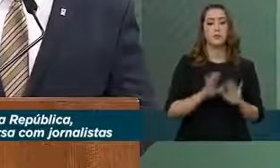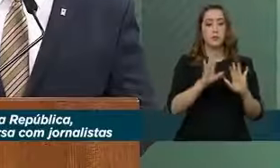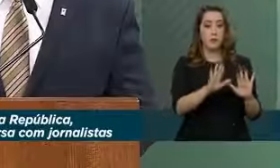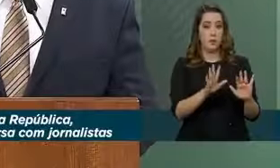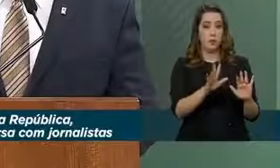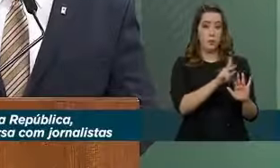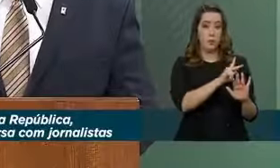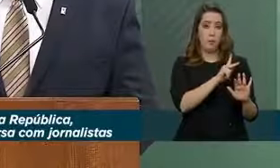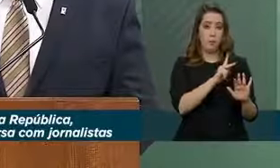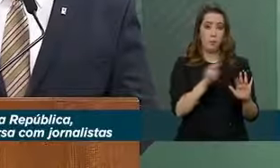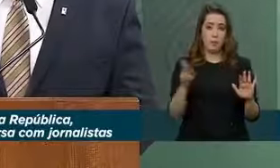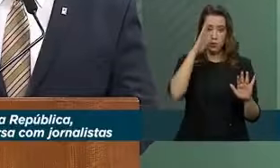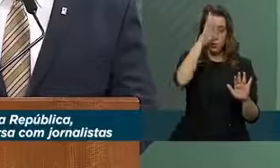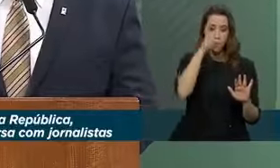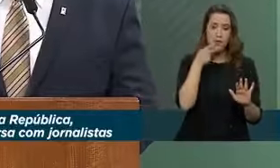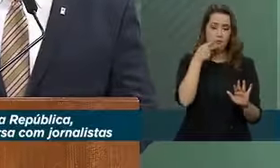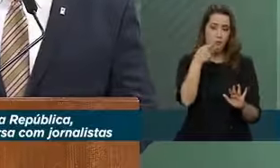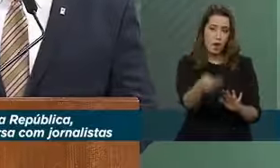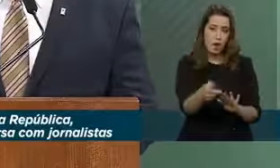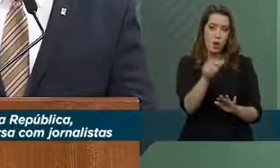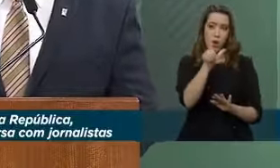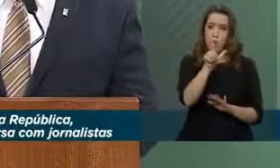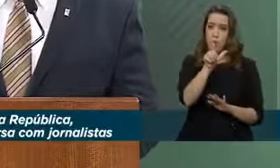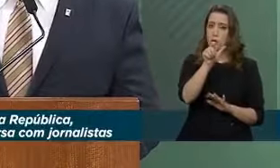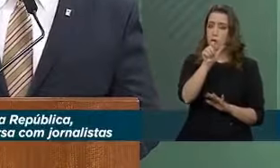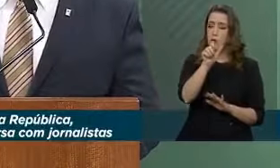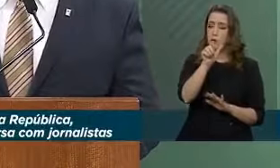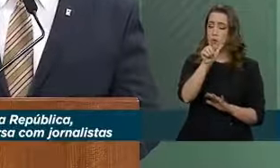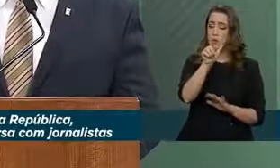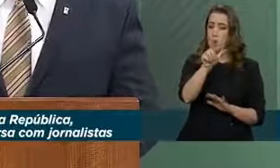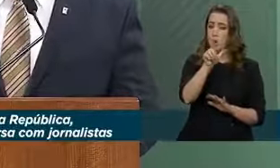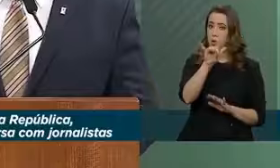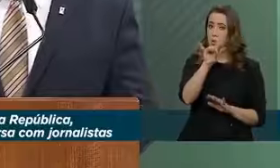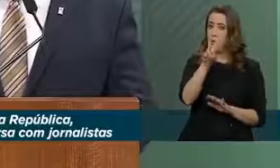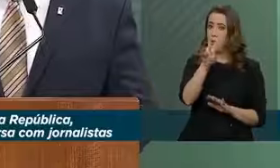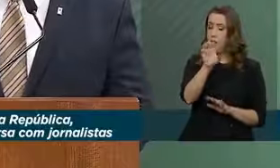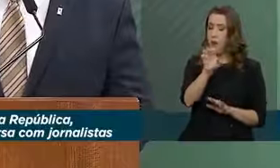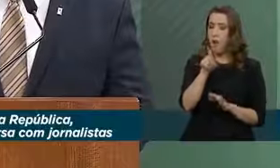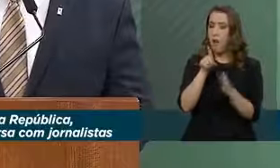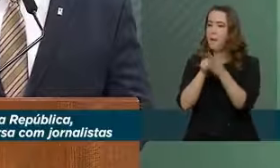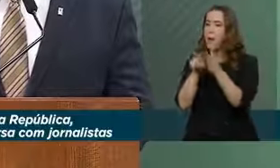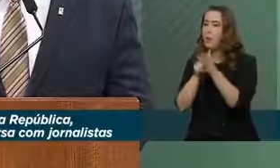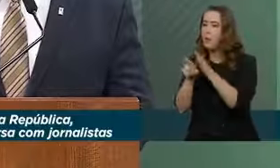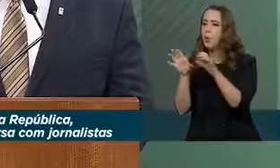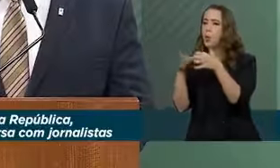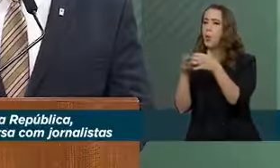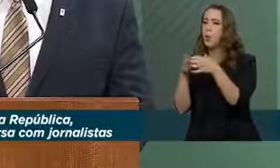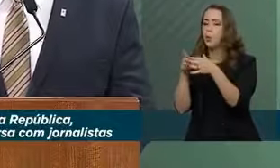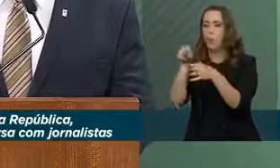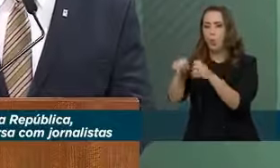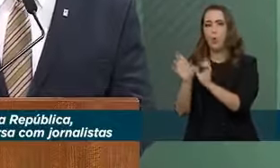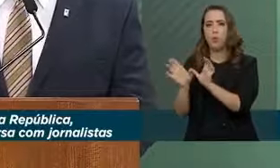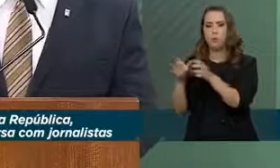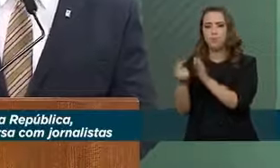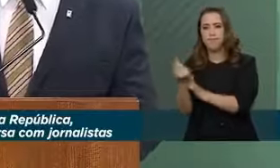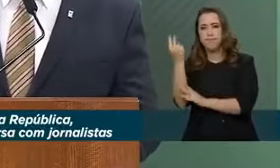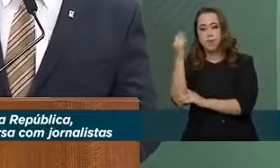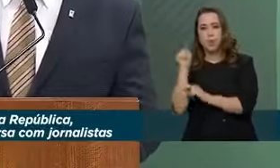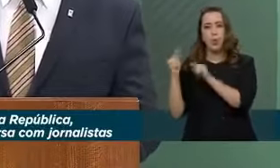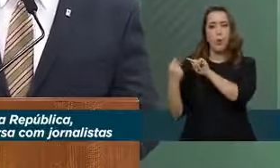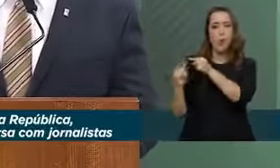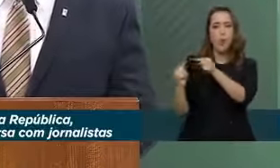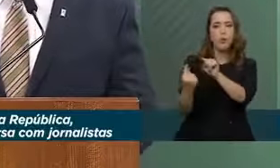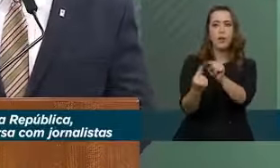essa hipótese. Ele fez contato com algumas pessoas na ocasião, conheceu do tema na ocasião e foi a partir desse